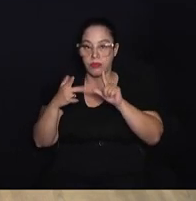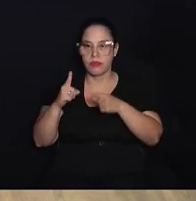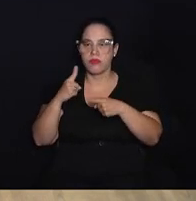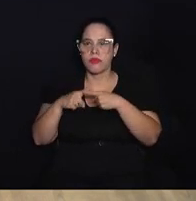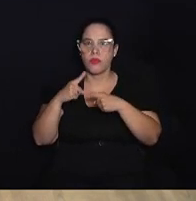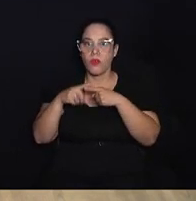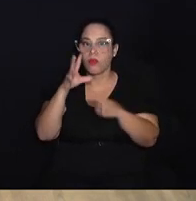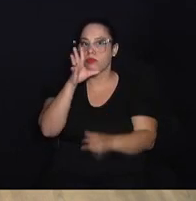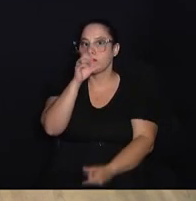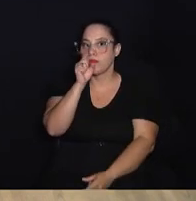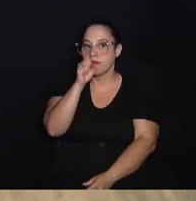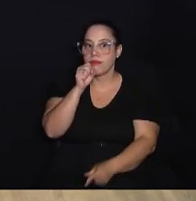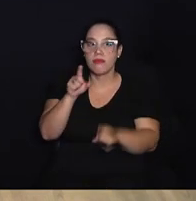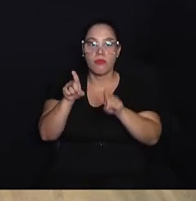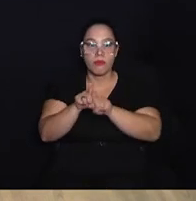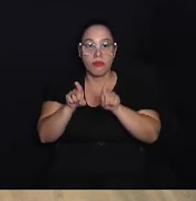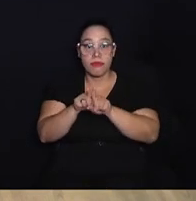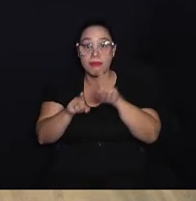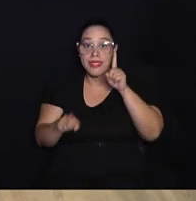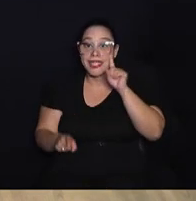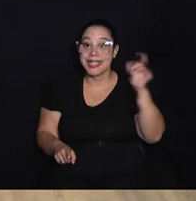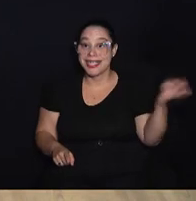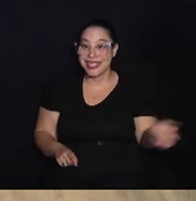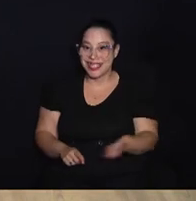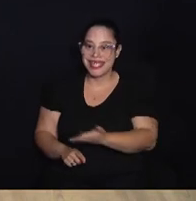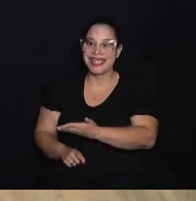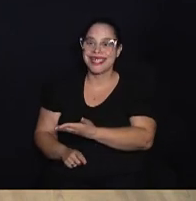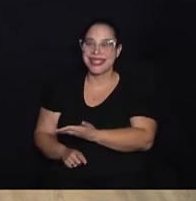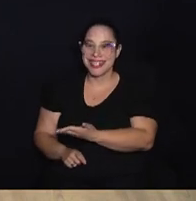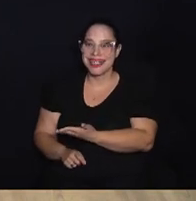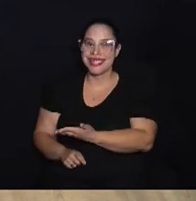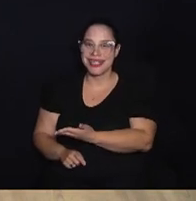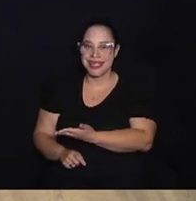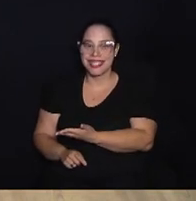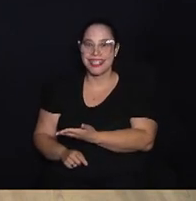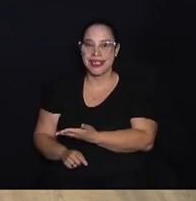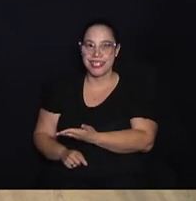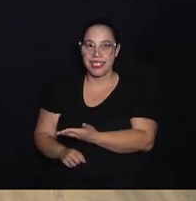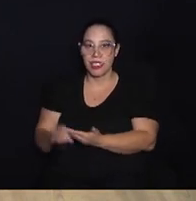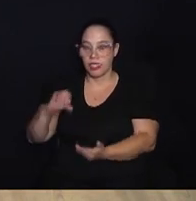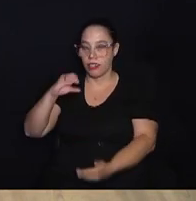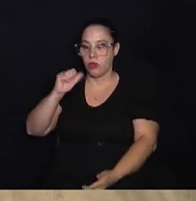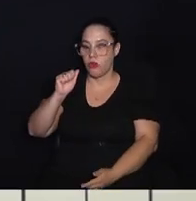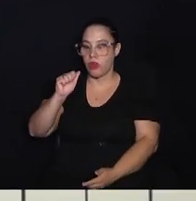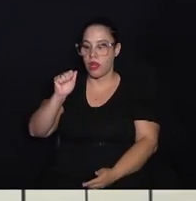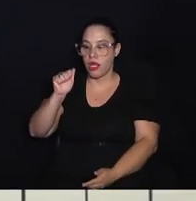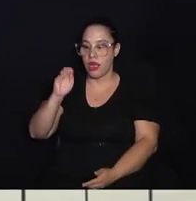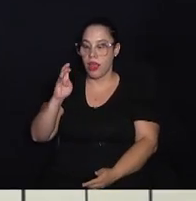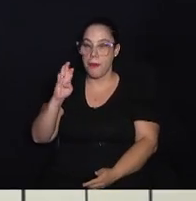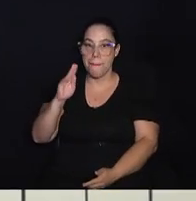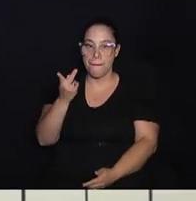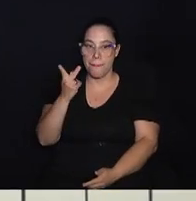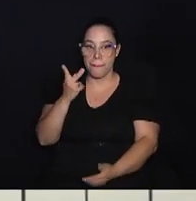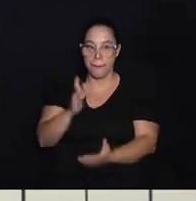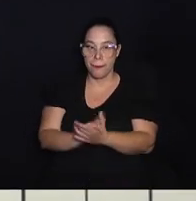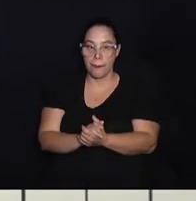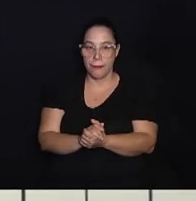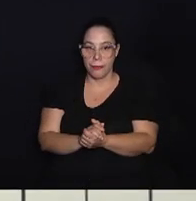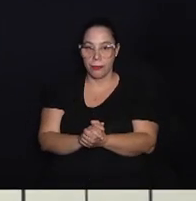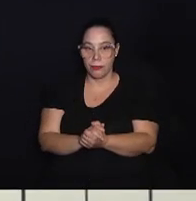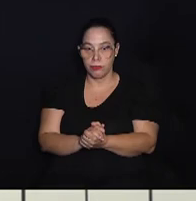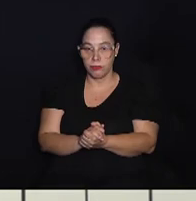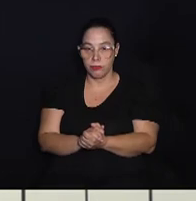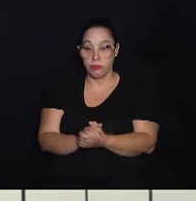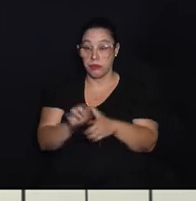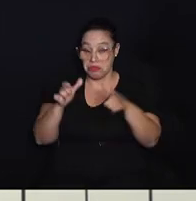sábado tem feirão de imóvel que vai ser feito pela Coab. Olha só, a Coab realiza